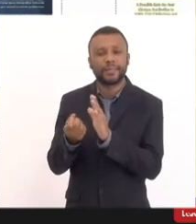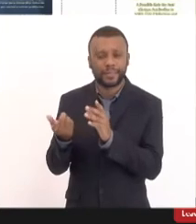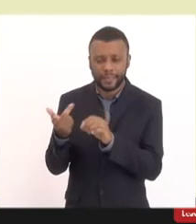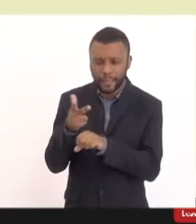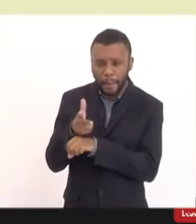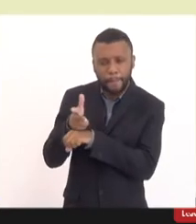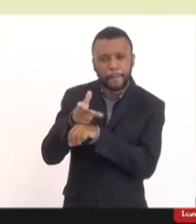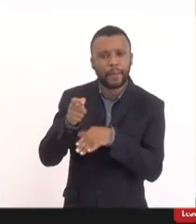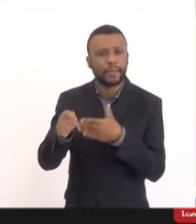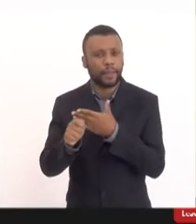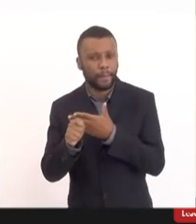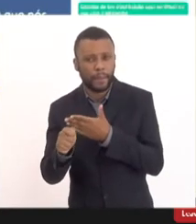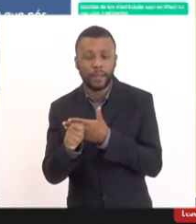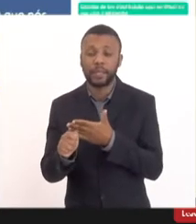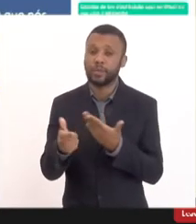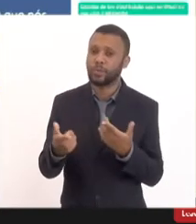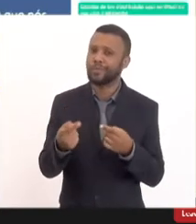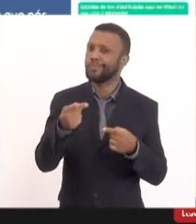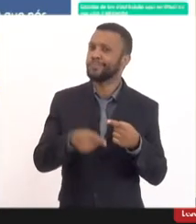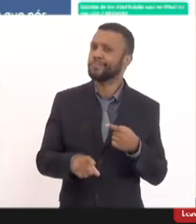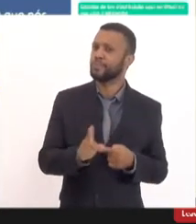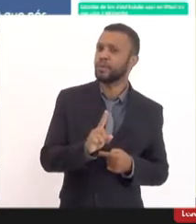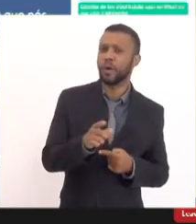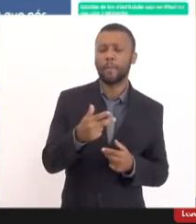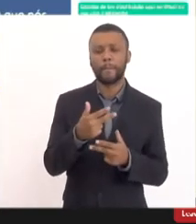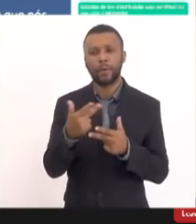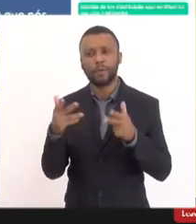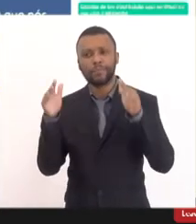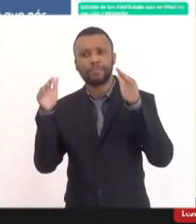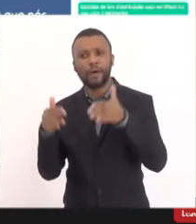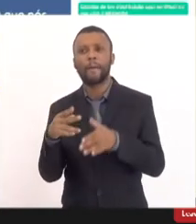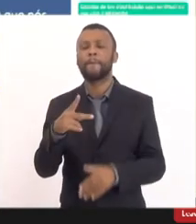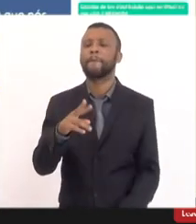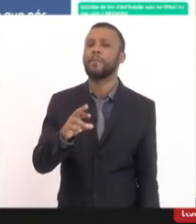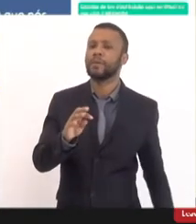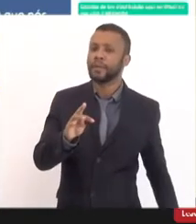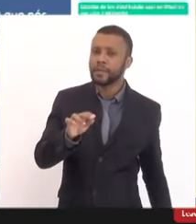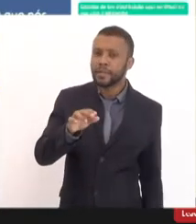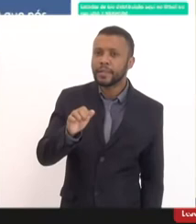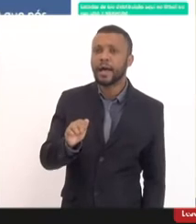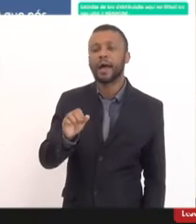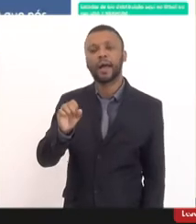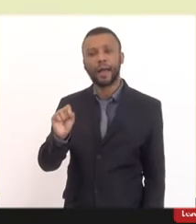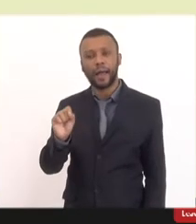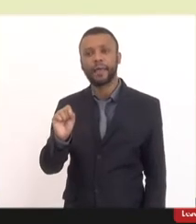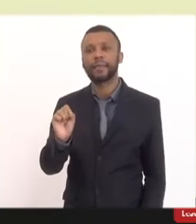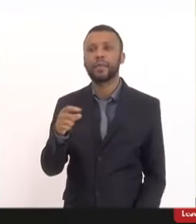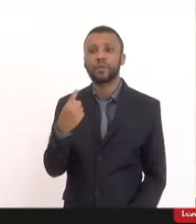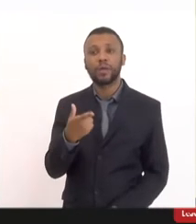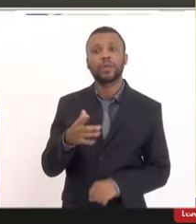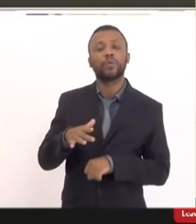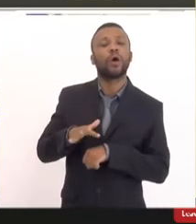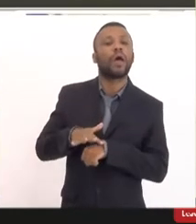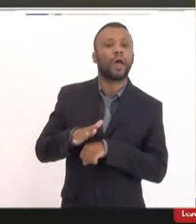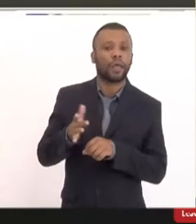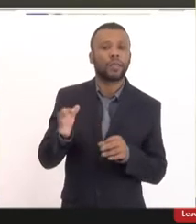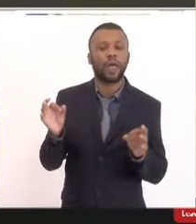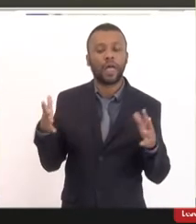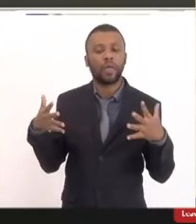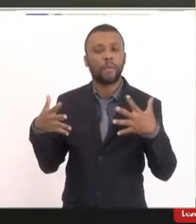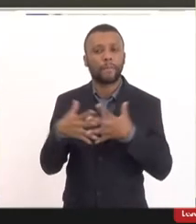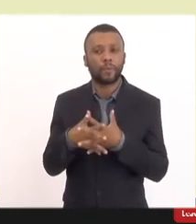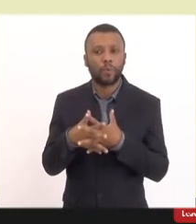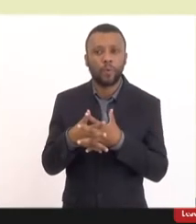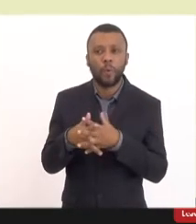a situação da proteína S e do PEG com relação às nossas doenças as complicações uma cura não